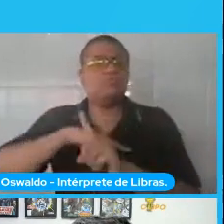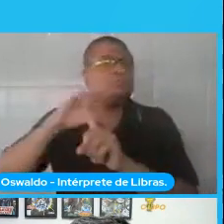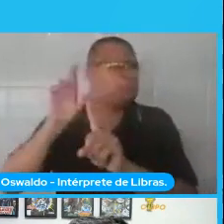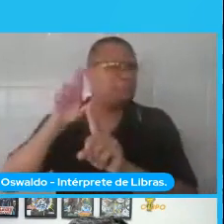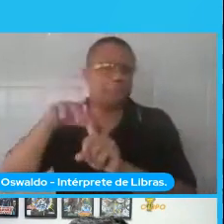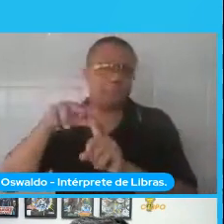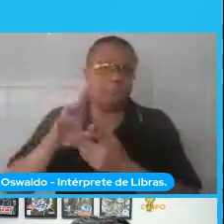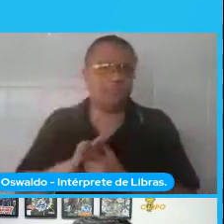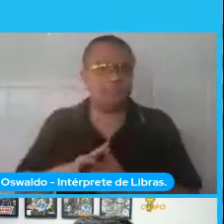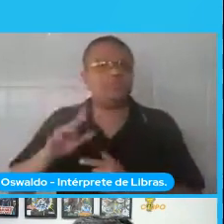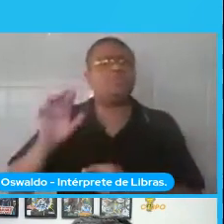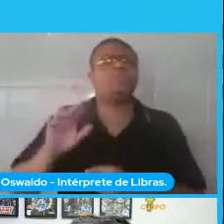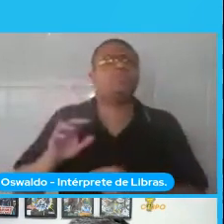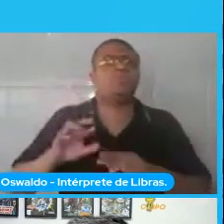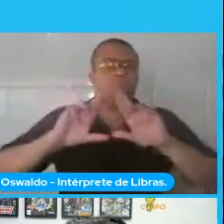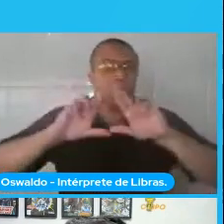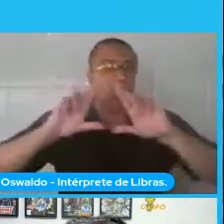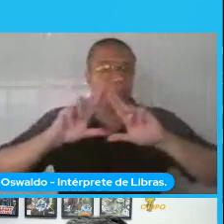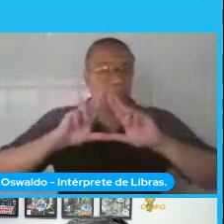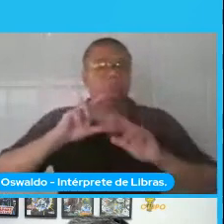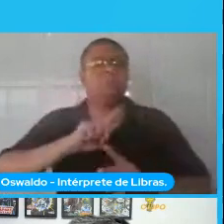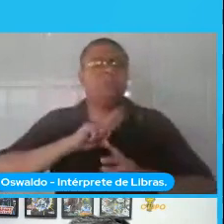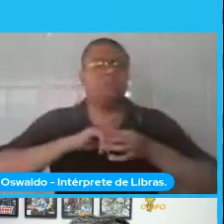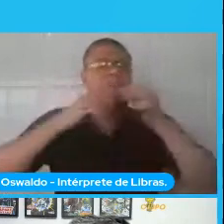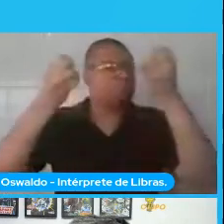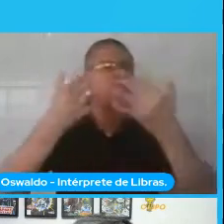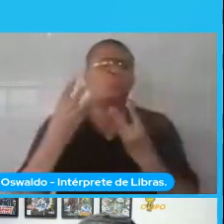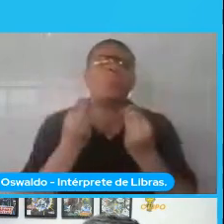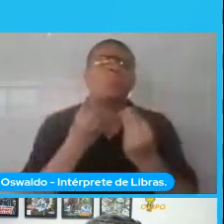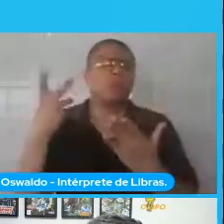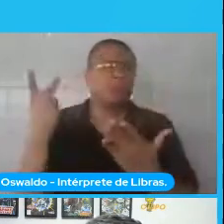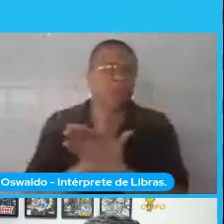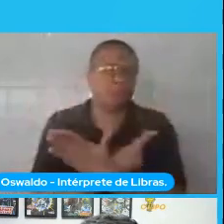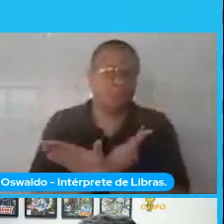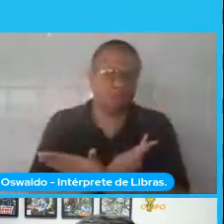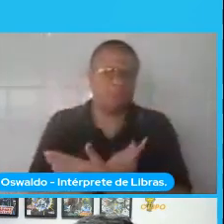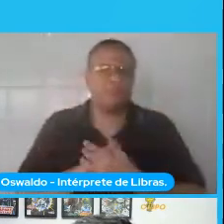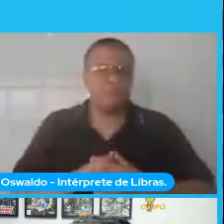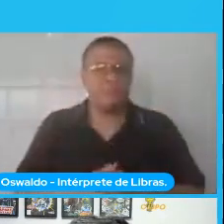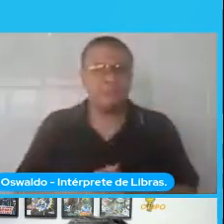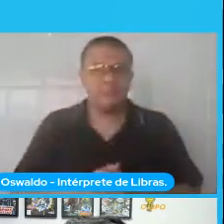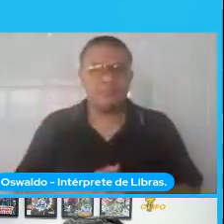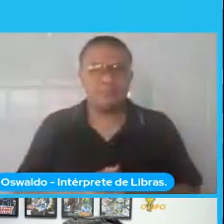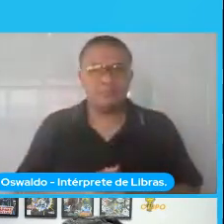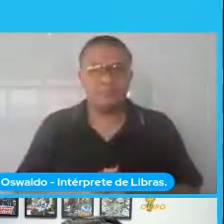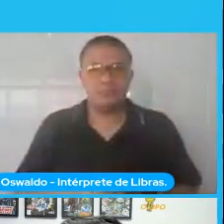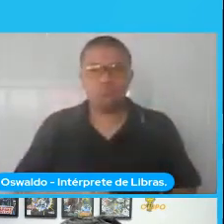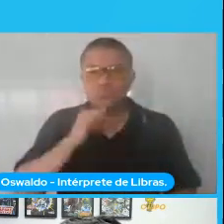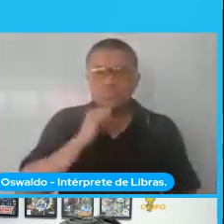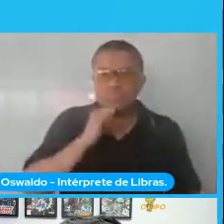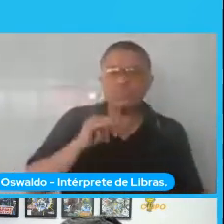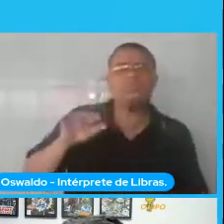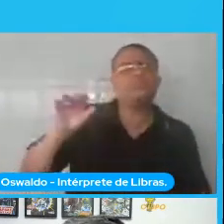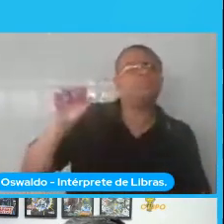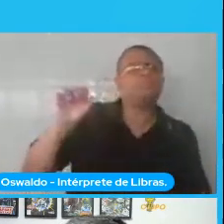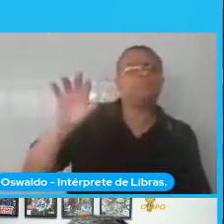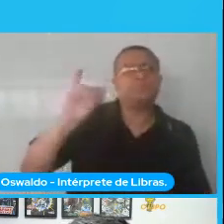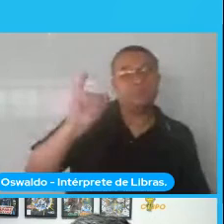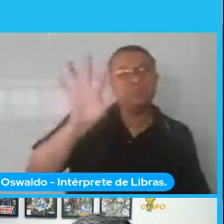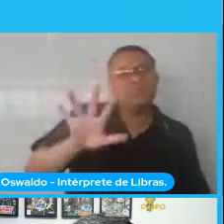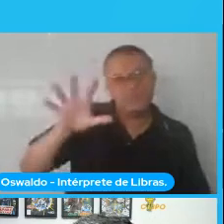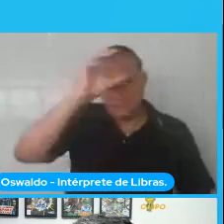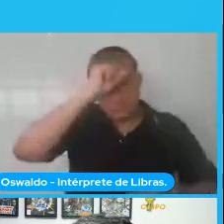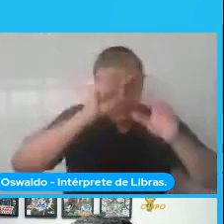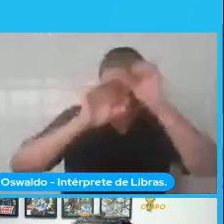Google Teach que ele ensina basicamente como é que essas redes funcionam então vocês podem colocar suas imagens e lá ele vai te ensinando como é que